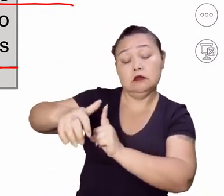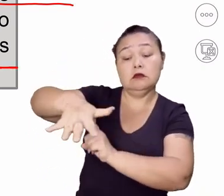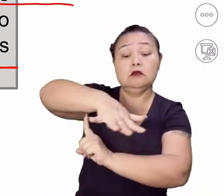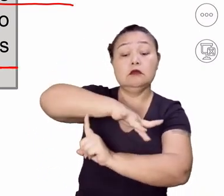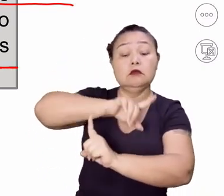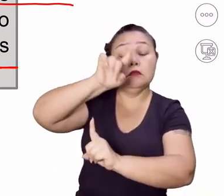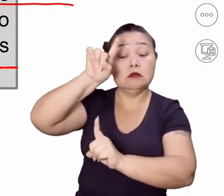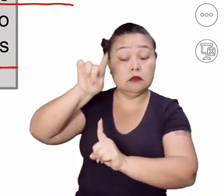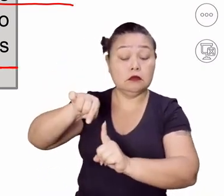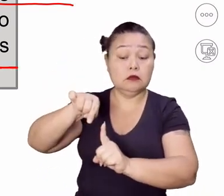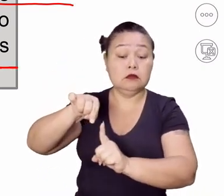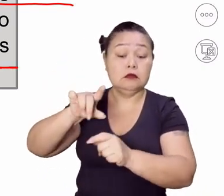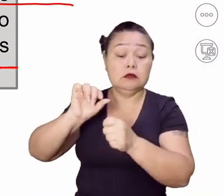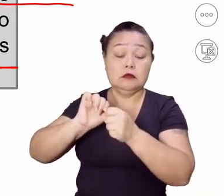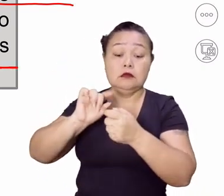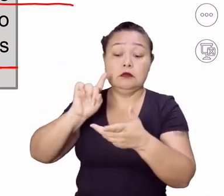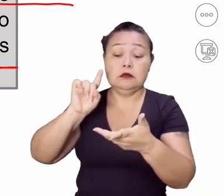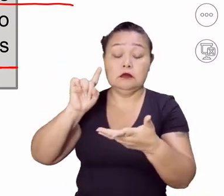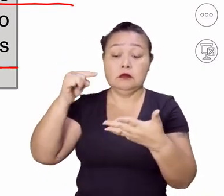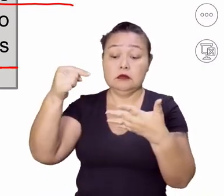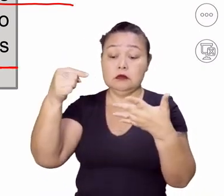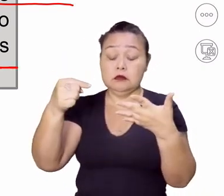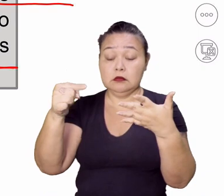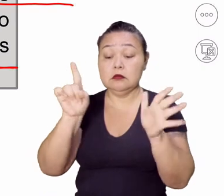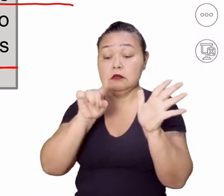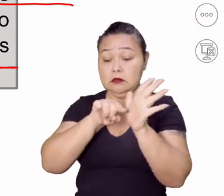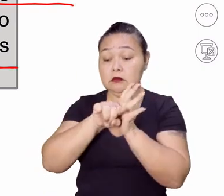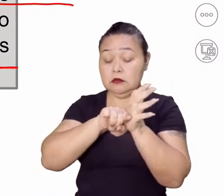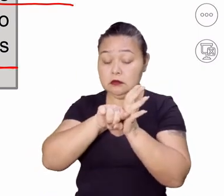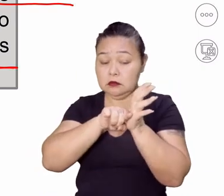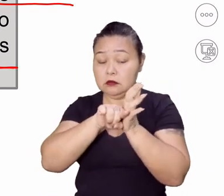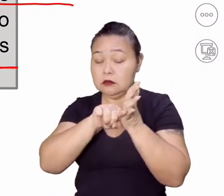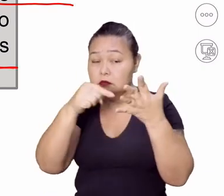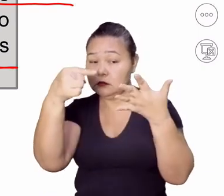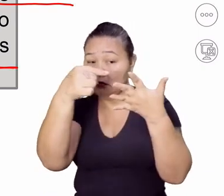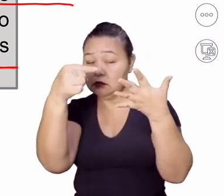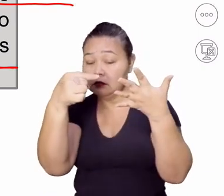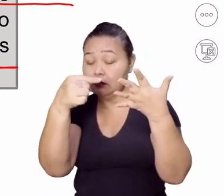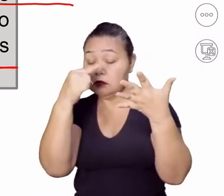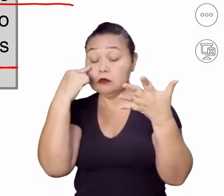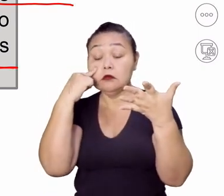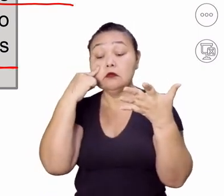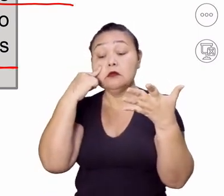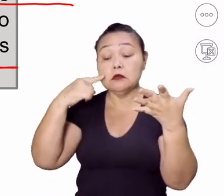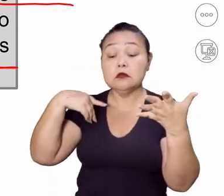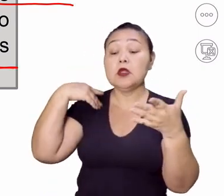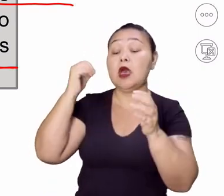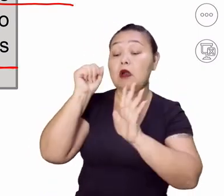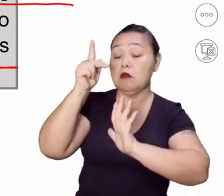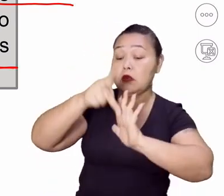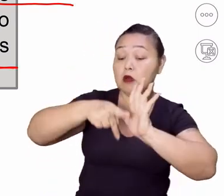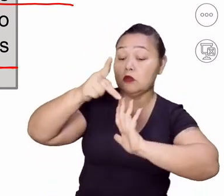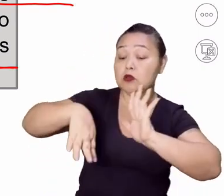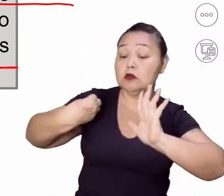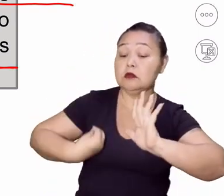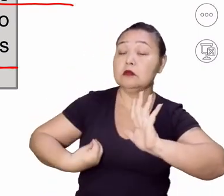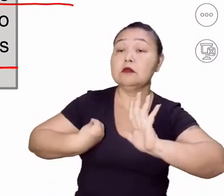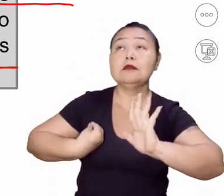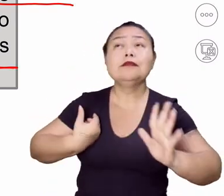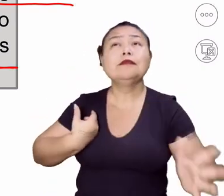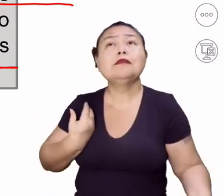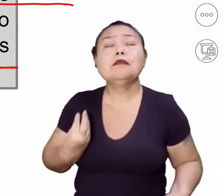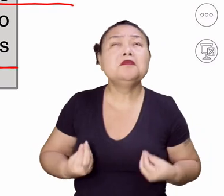Um deles, que é apontado por alguns sociólogos, é os projetos de vida. Como é que ficam os teus